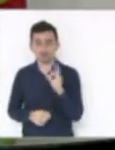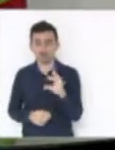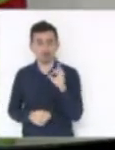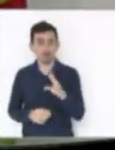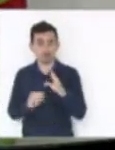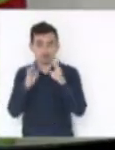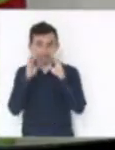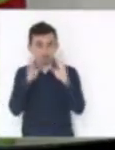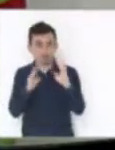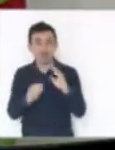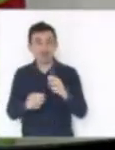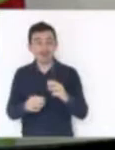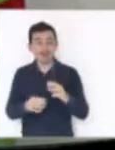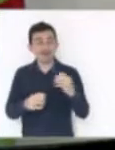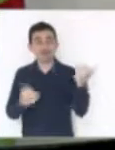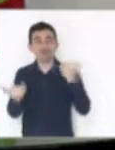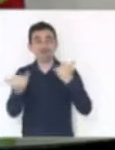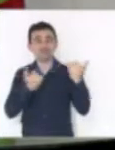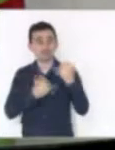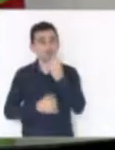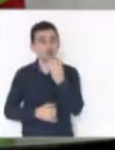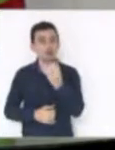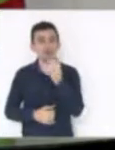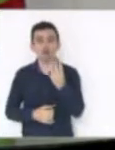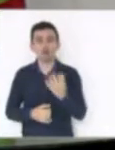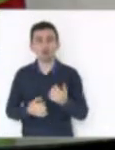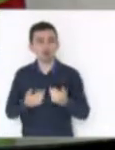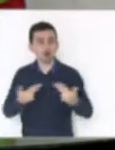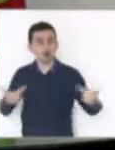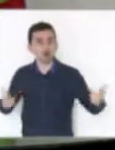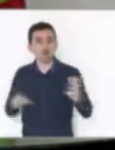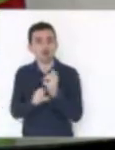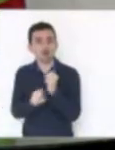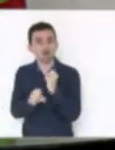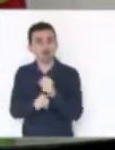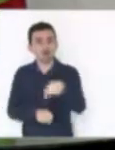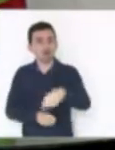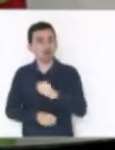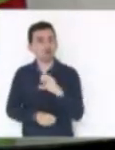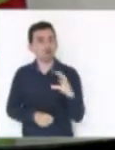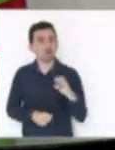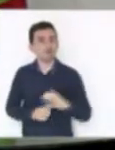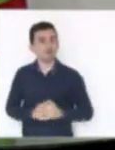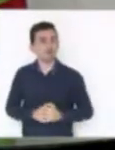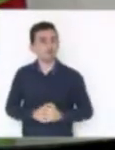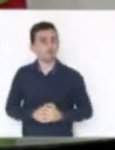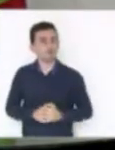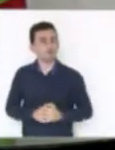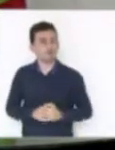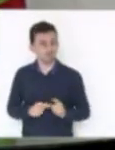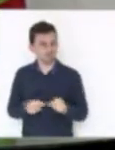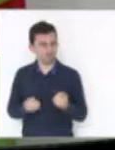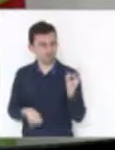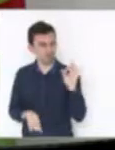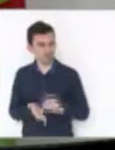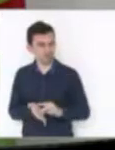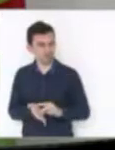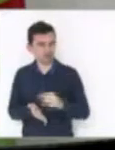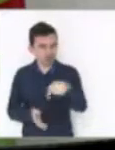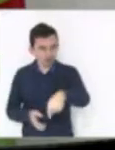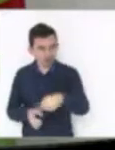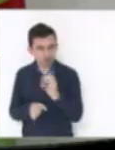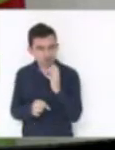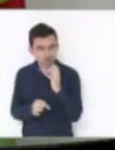notícias boas das finanças do Estado. Mas, afinal de contas, estamos com as